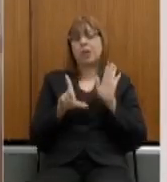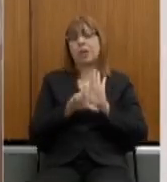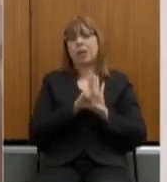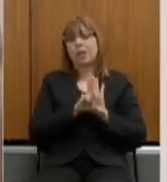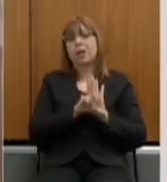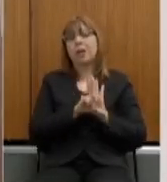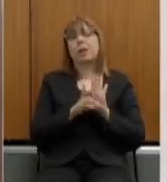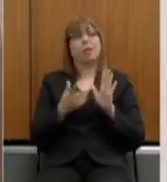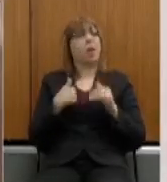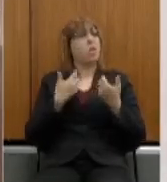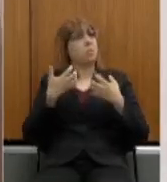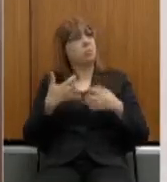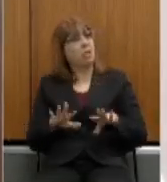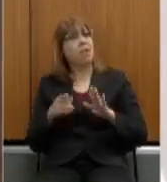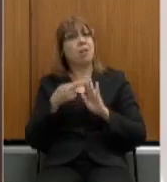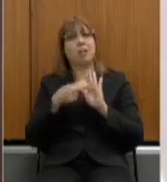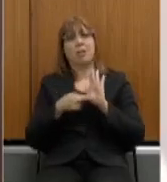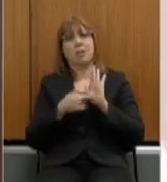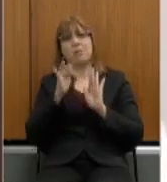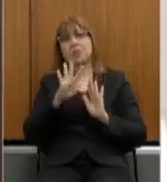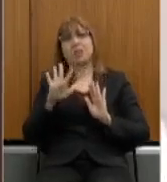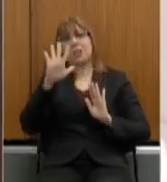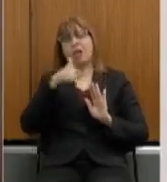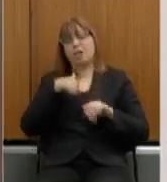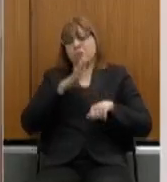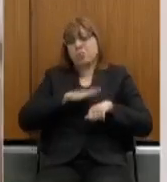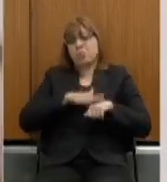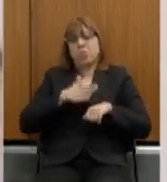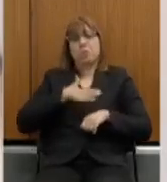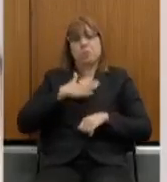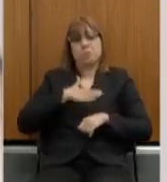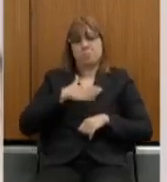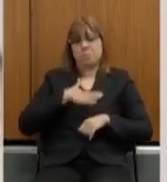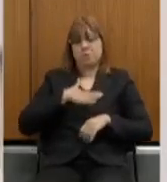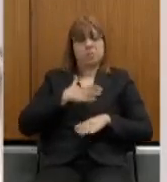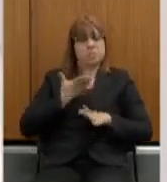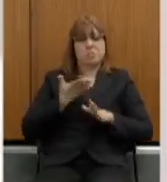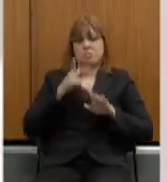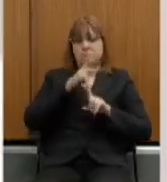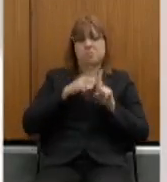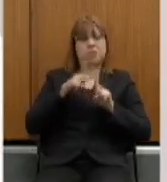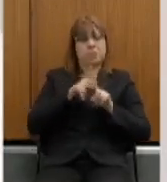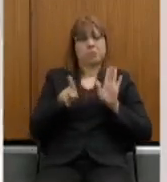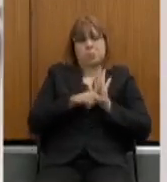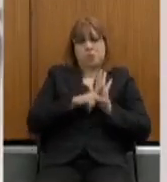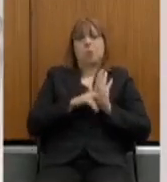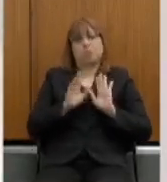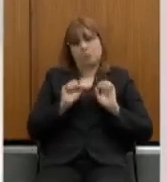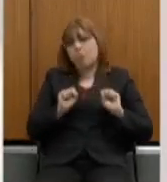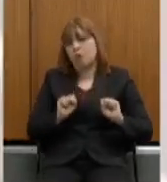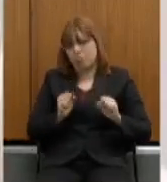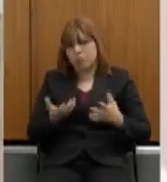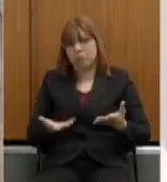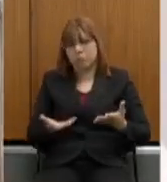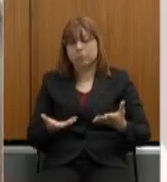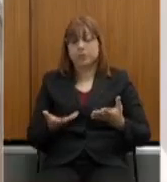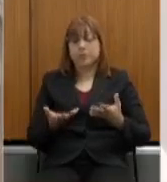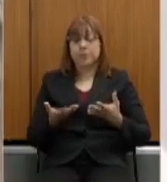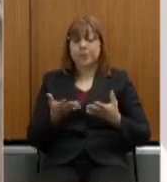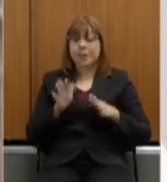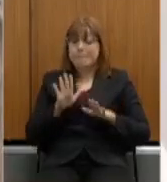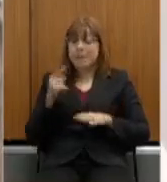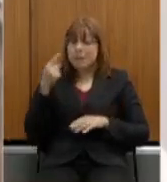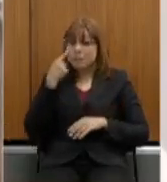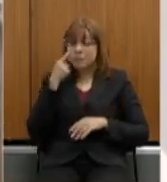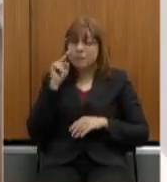a norma federal, eu vou seguir sozinho a minha caminhada previdenciária. A gente viu que esse